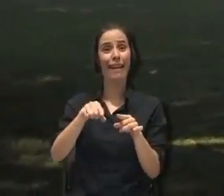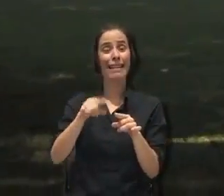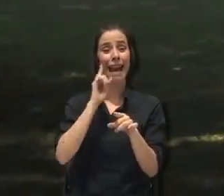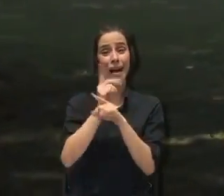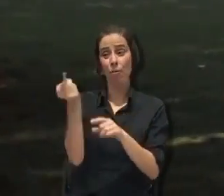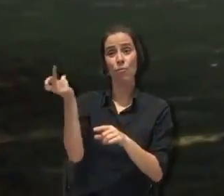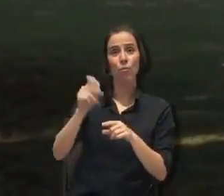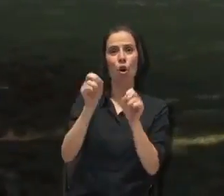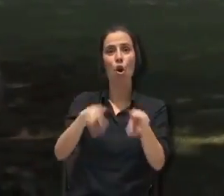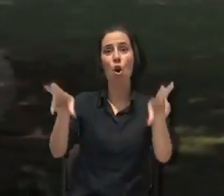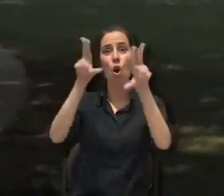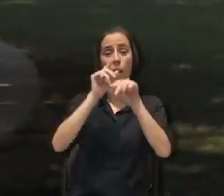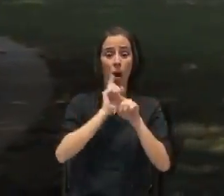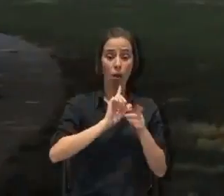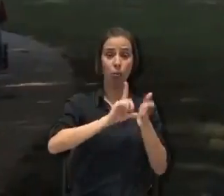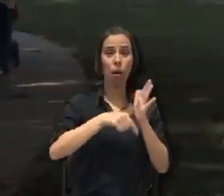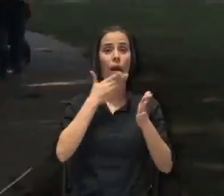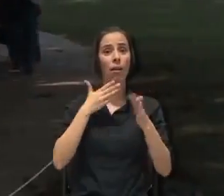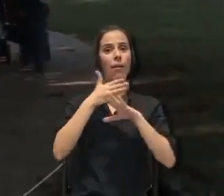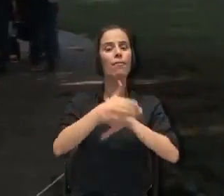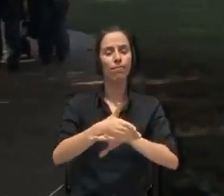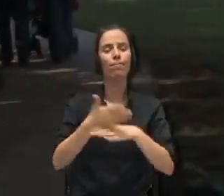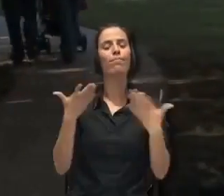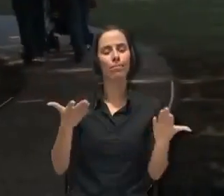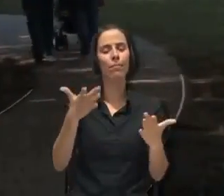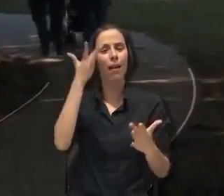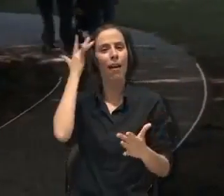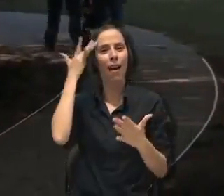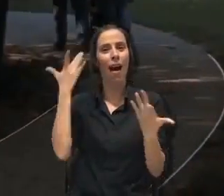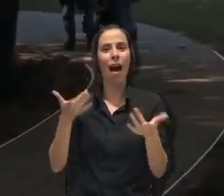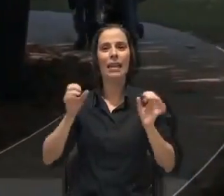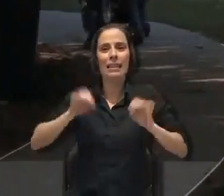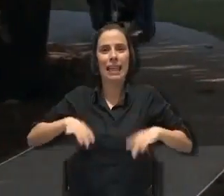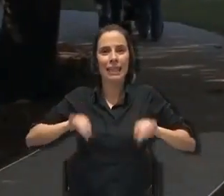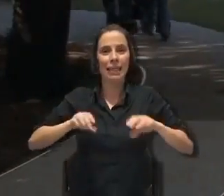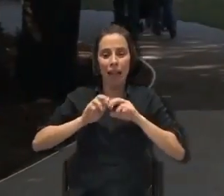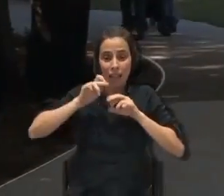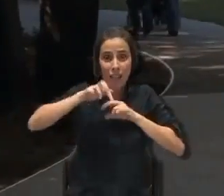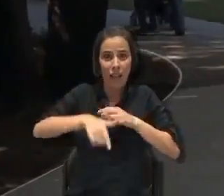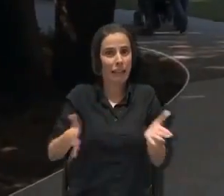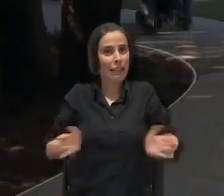sequência da implementação do novo projeto de acessibilidades, é agora mais simples evitar degraus.